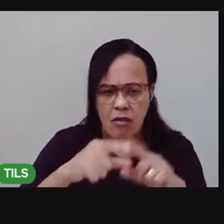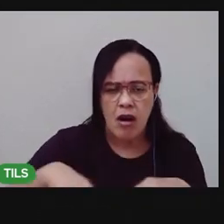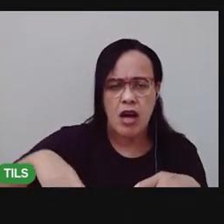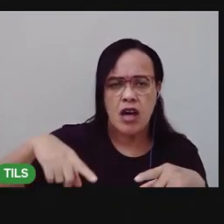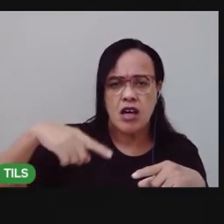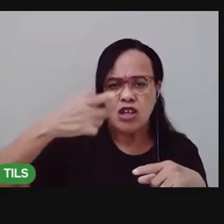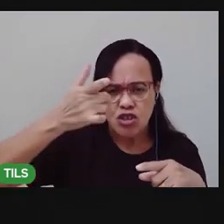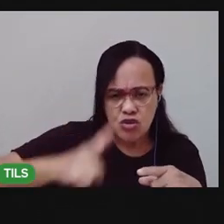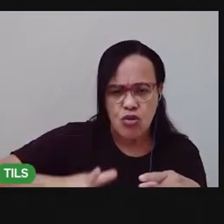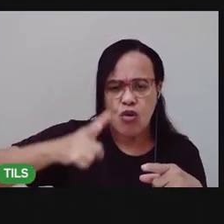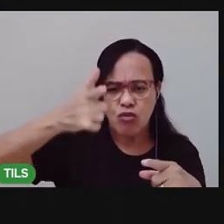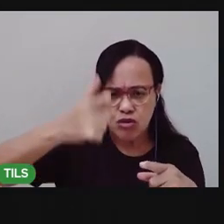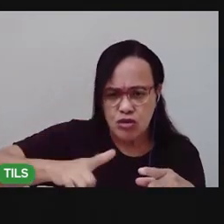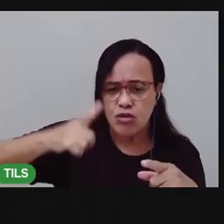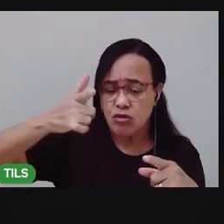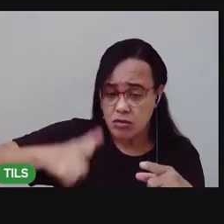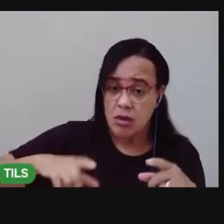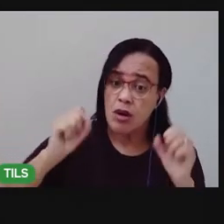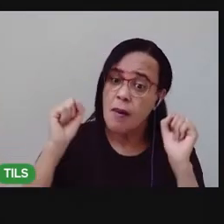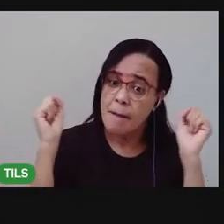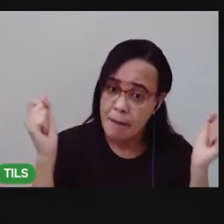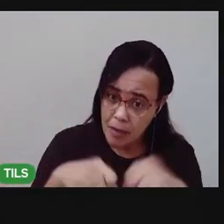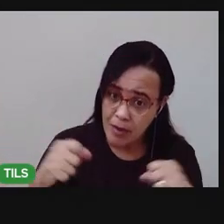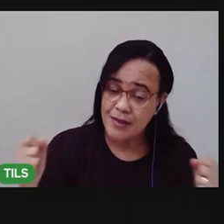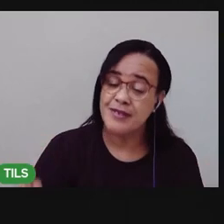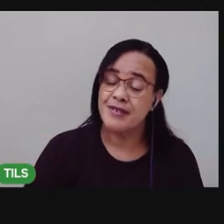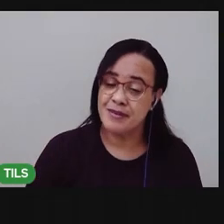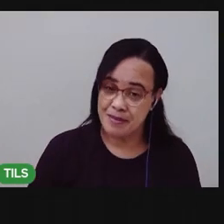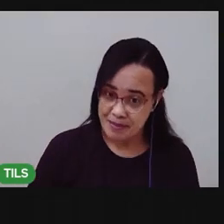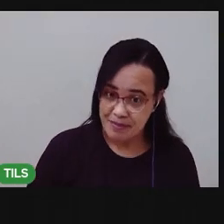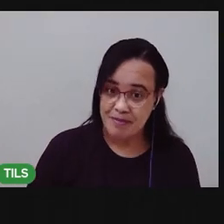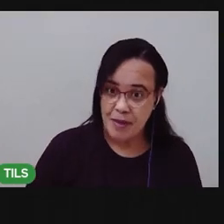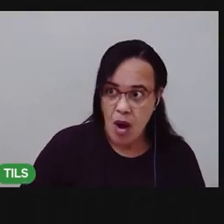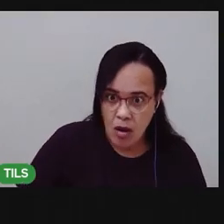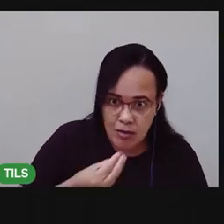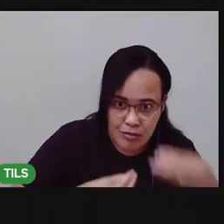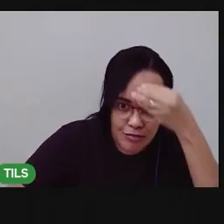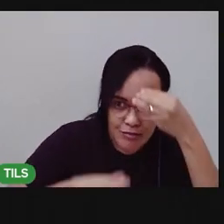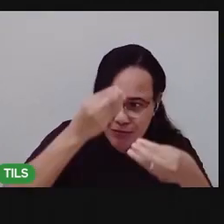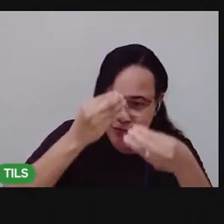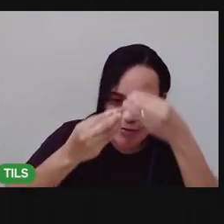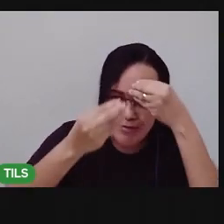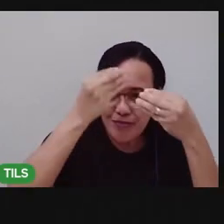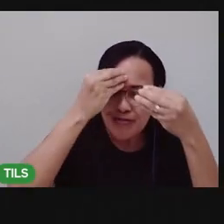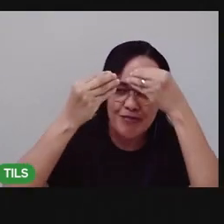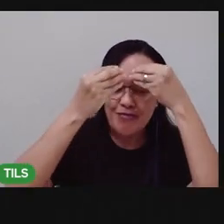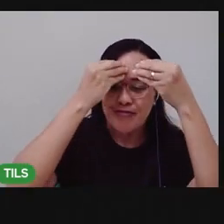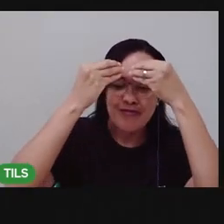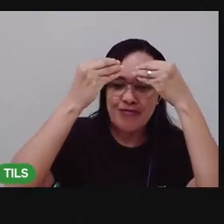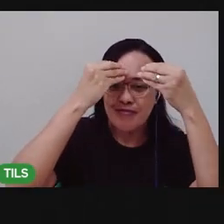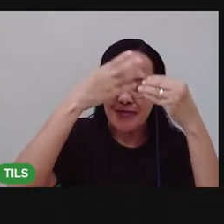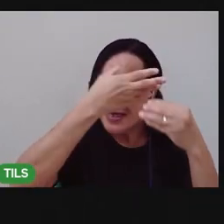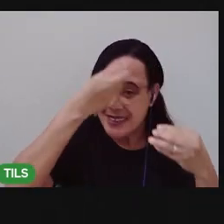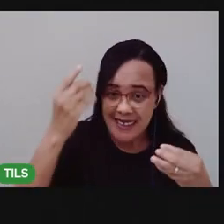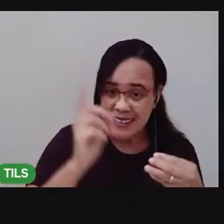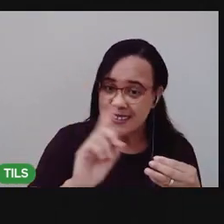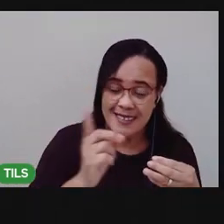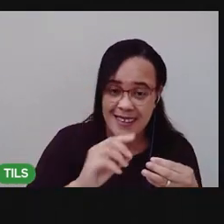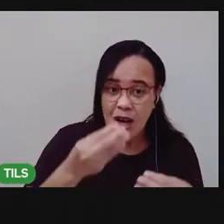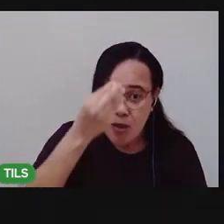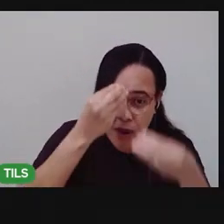essa aprendizagem fique assimilada aí para você. Não esqueça de curtir o vídeo. E de